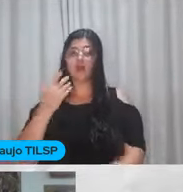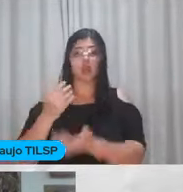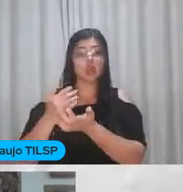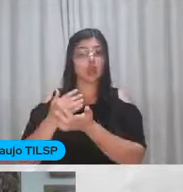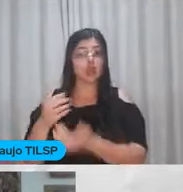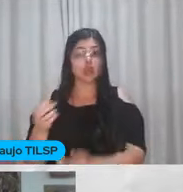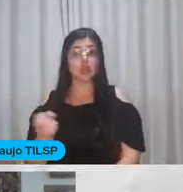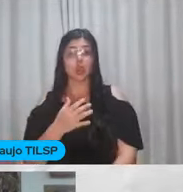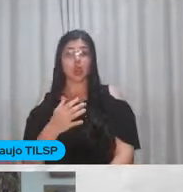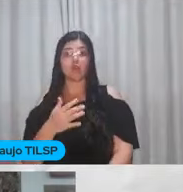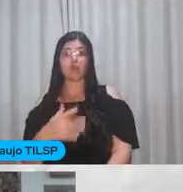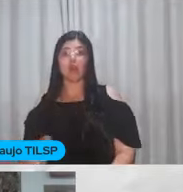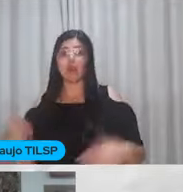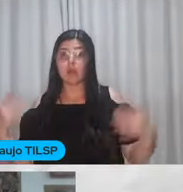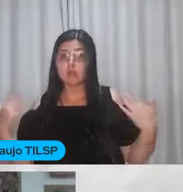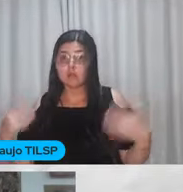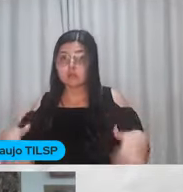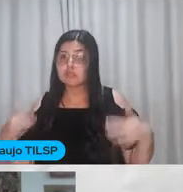Em alguma coisa Eu já fico ó